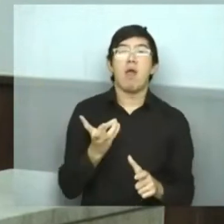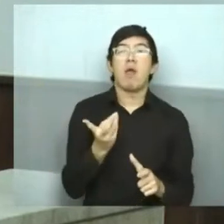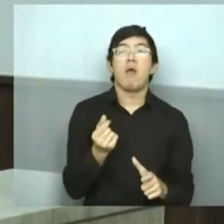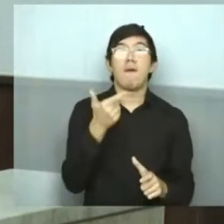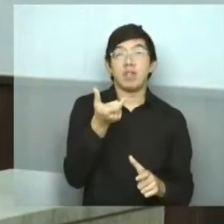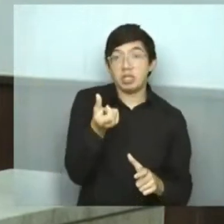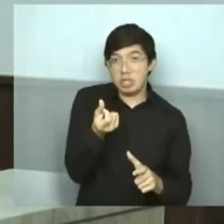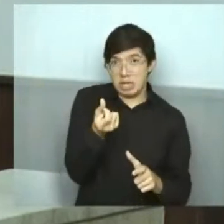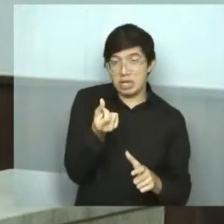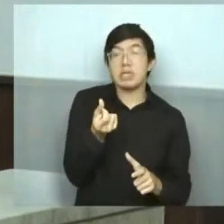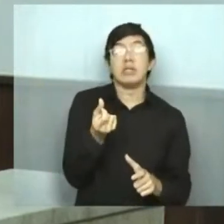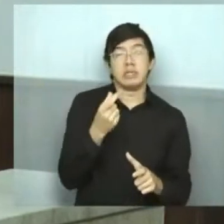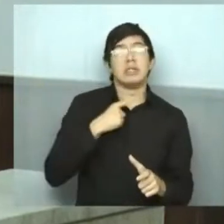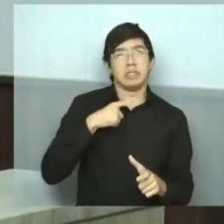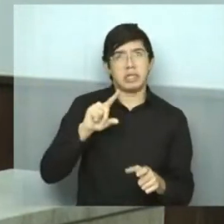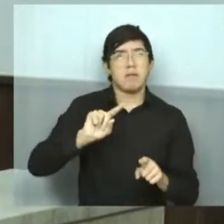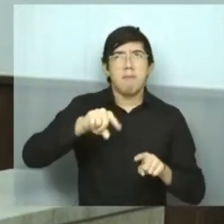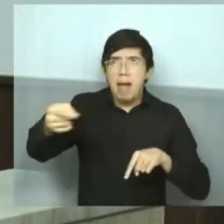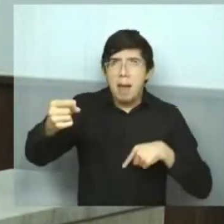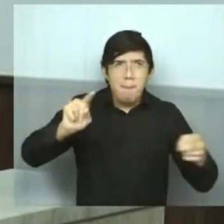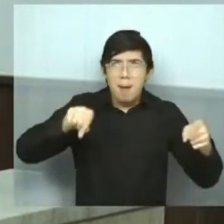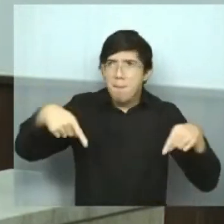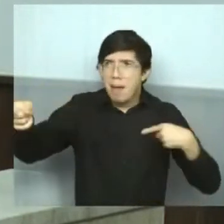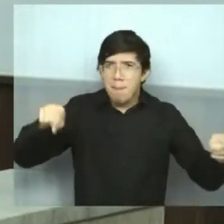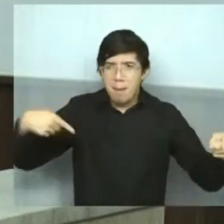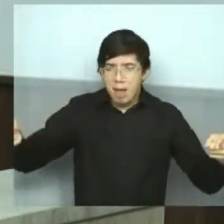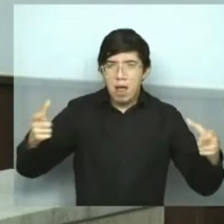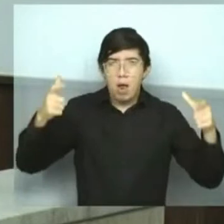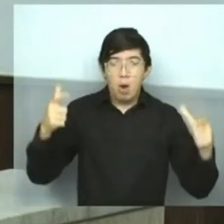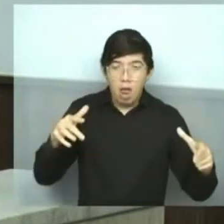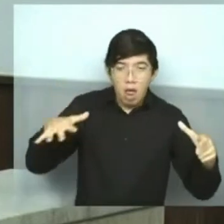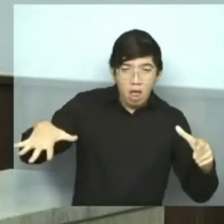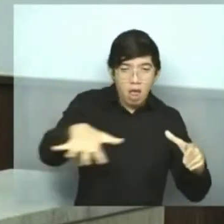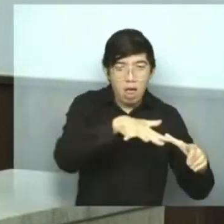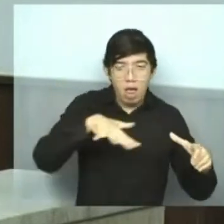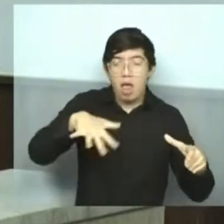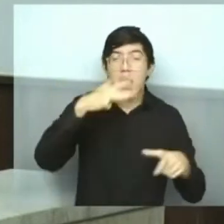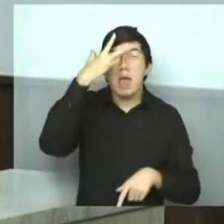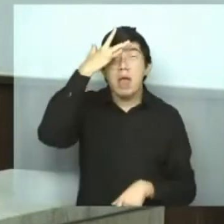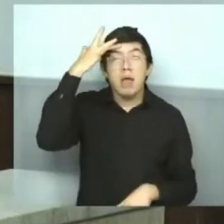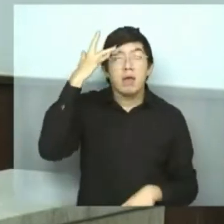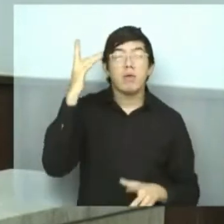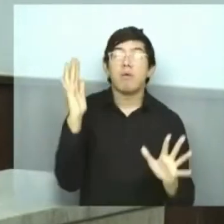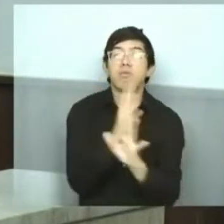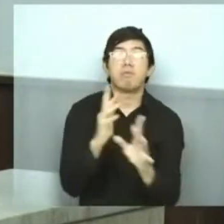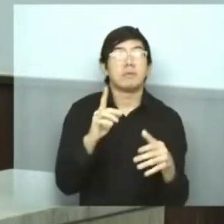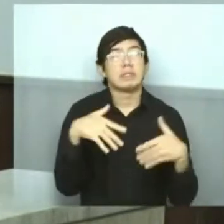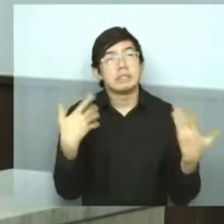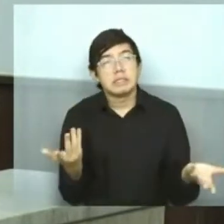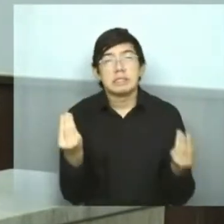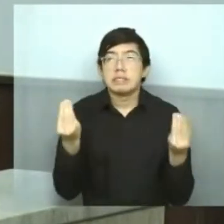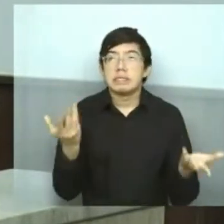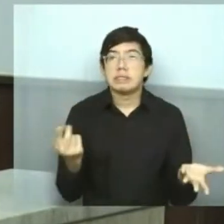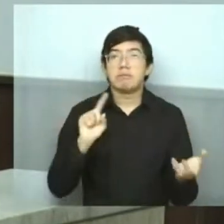comunitária. Quer dizer que essa transmissão foi local. As pessoas se contaminaram sem a necessidade de saírem